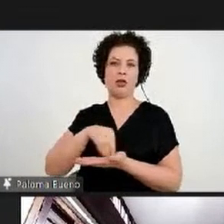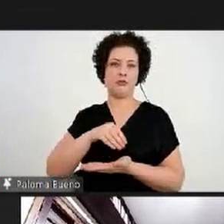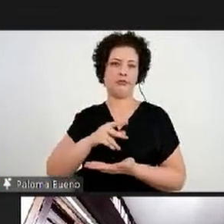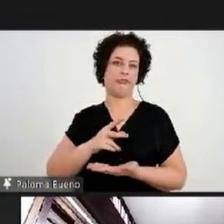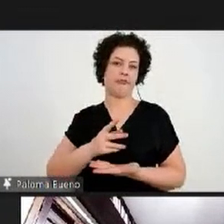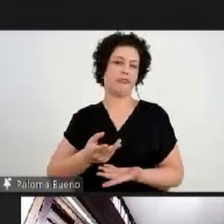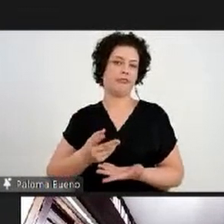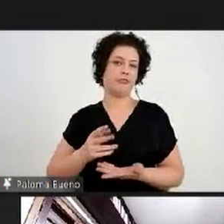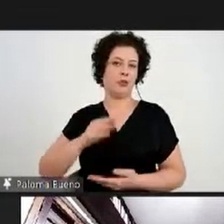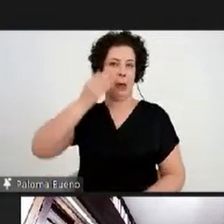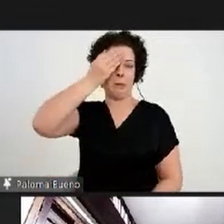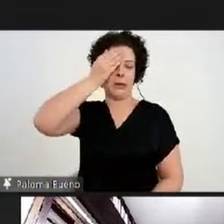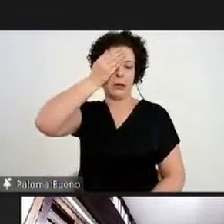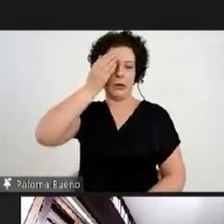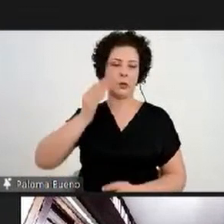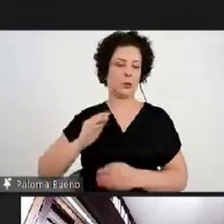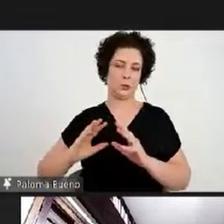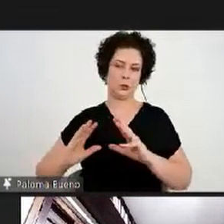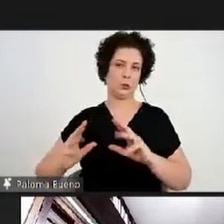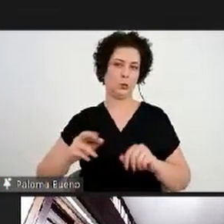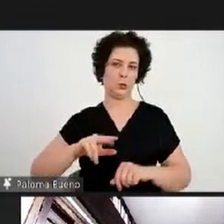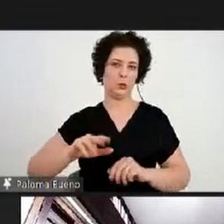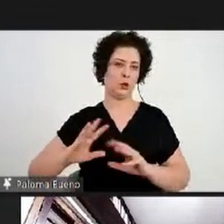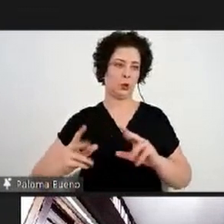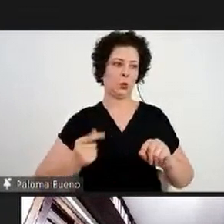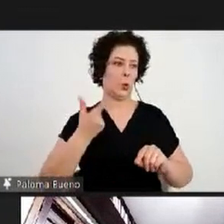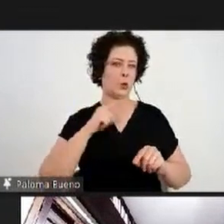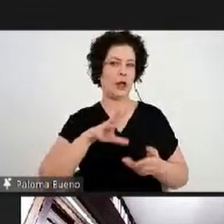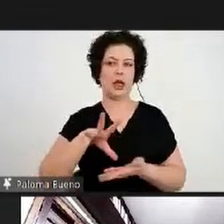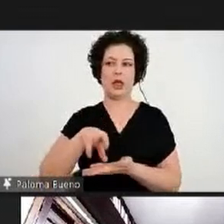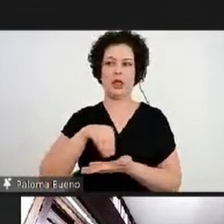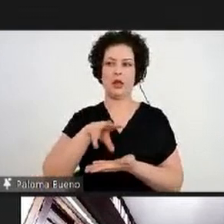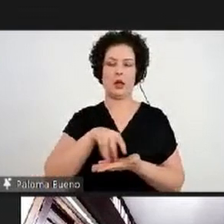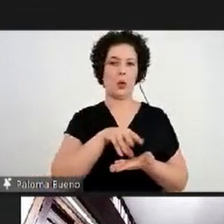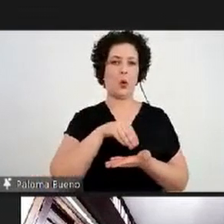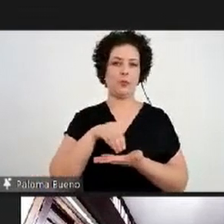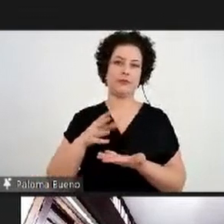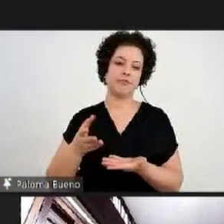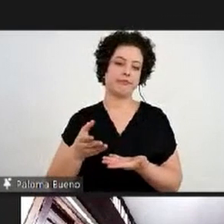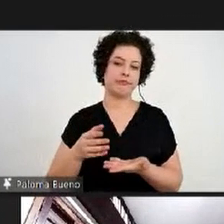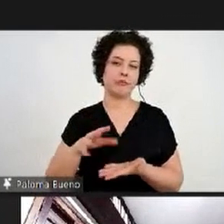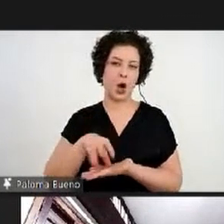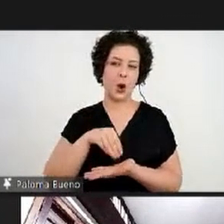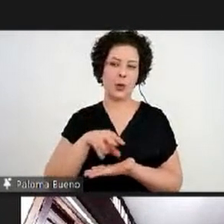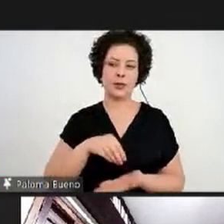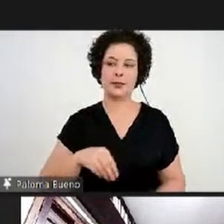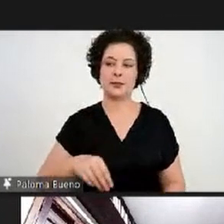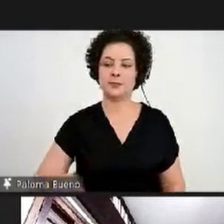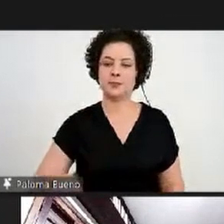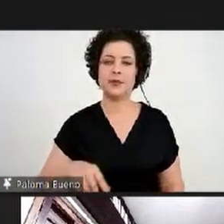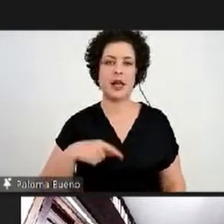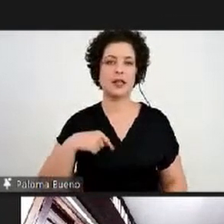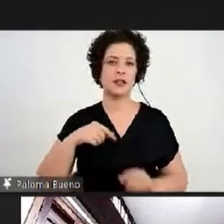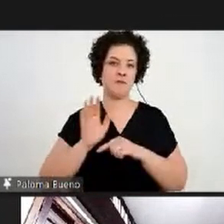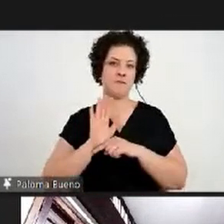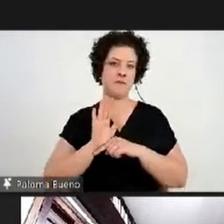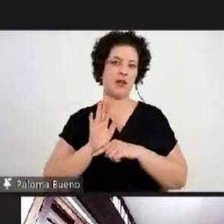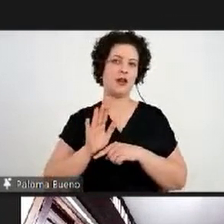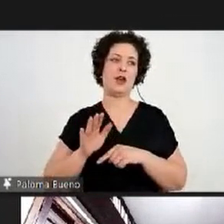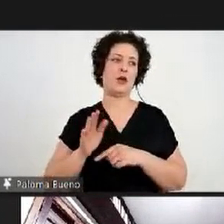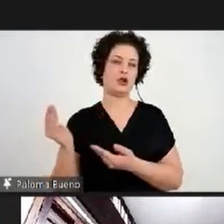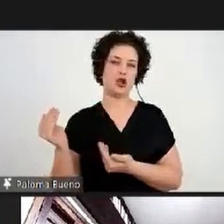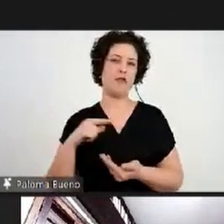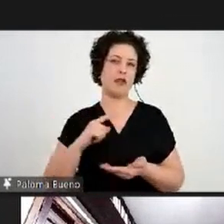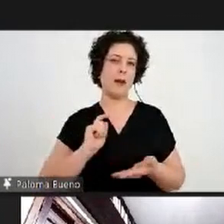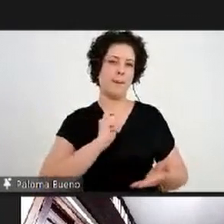todos as alunas e alunos conseguem esses streaming que os meus filhos, os jovens,